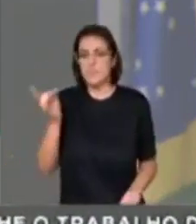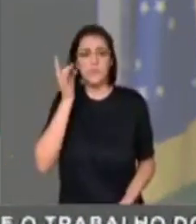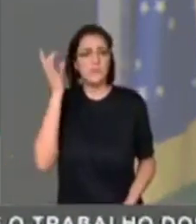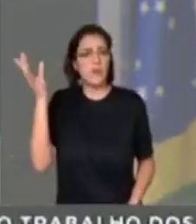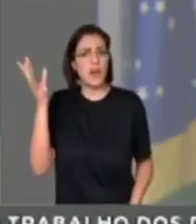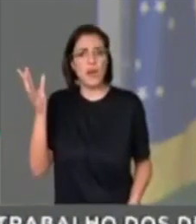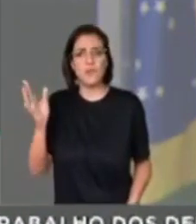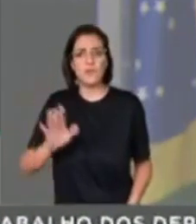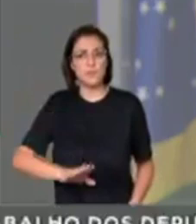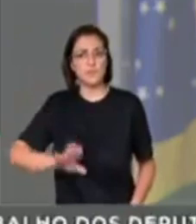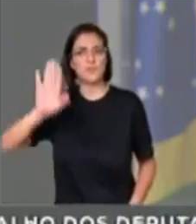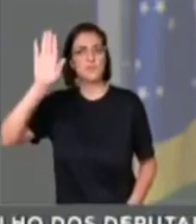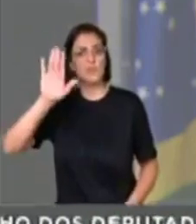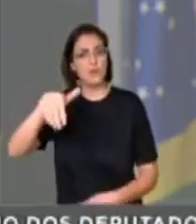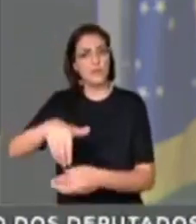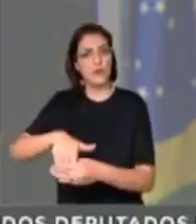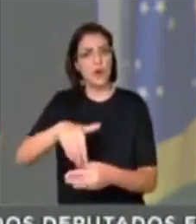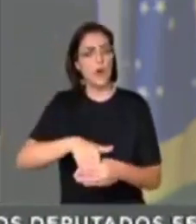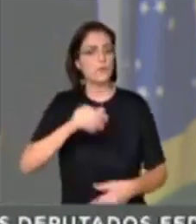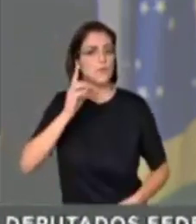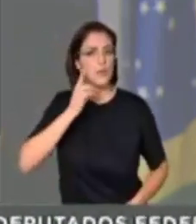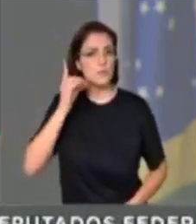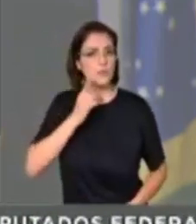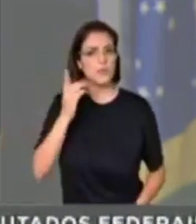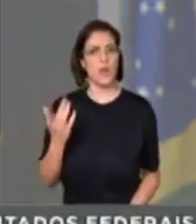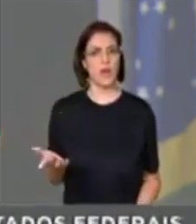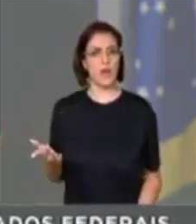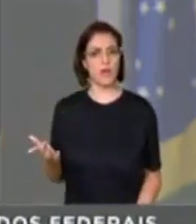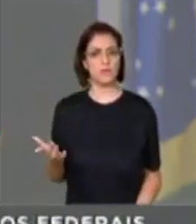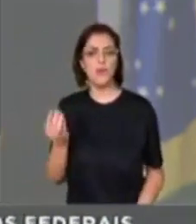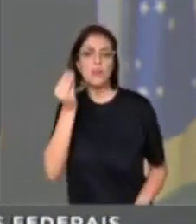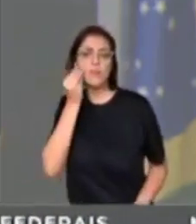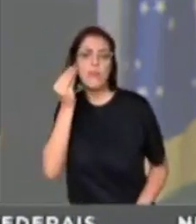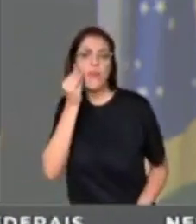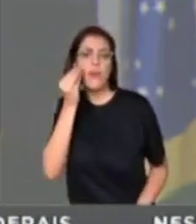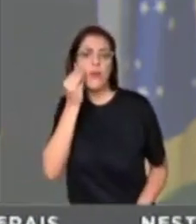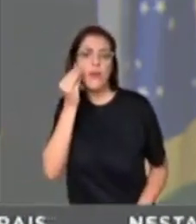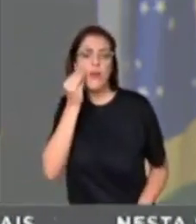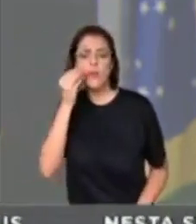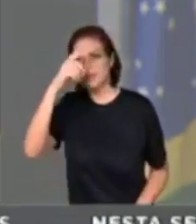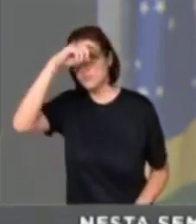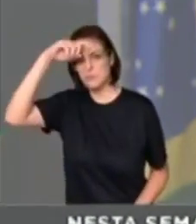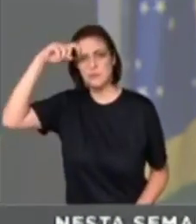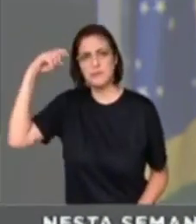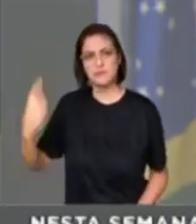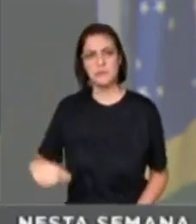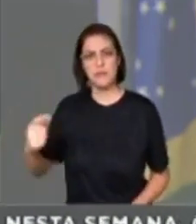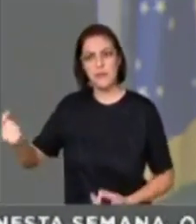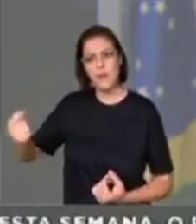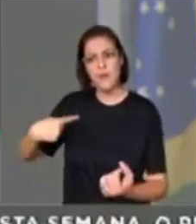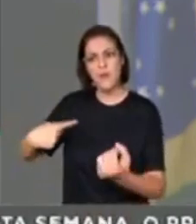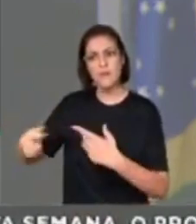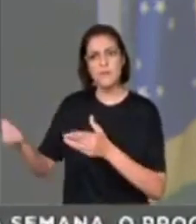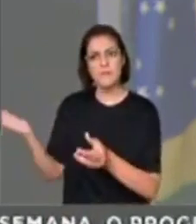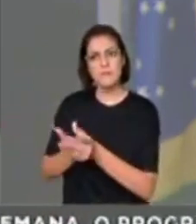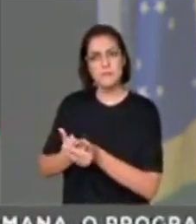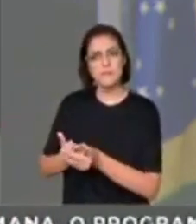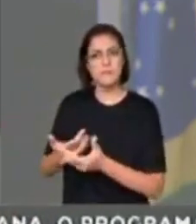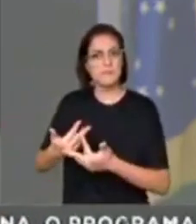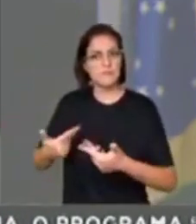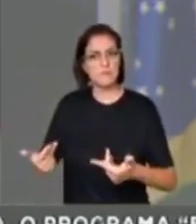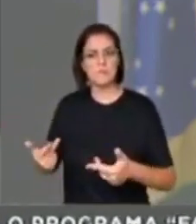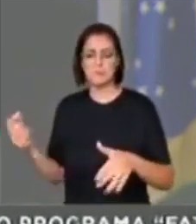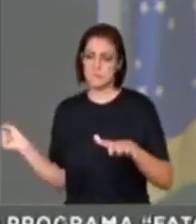vai para a rua, pede voto, disputa a eleição, sofre desgaste, recebe processo, recebe ataque,